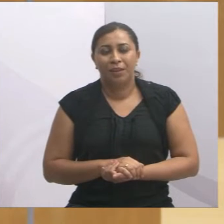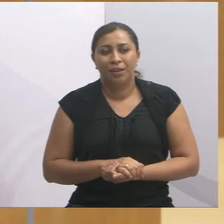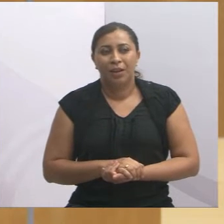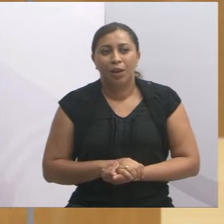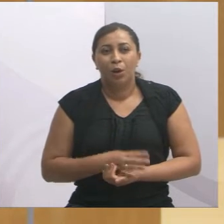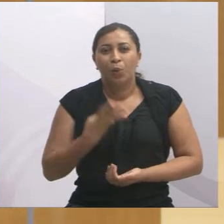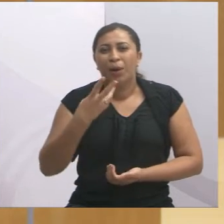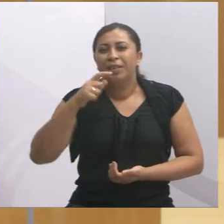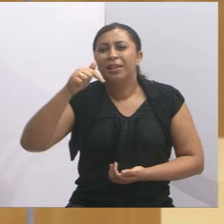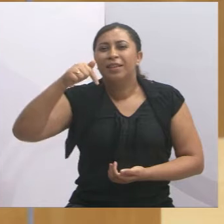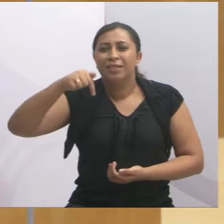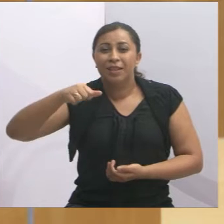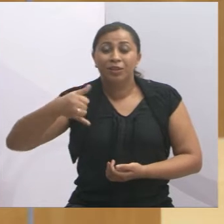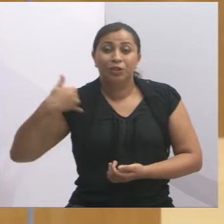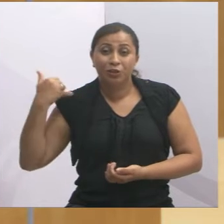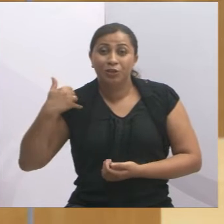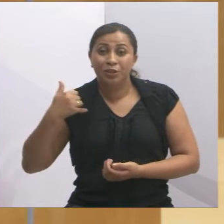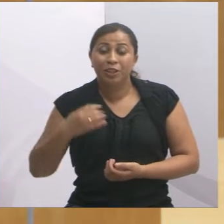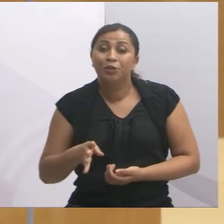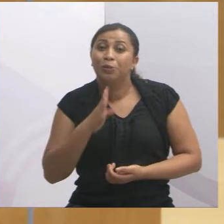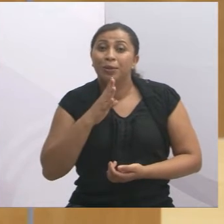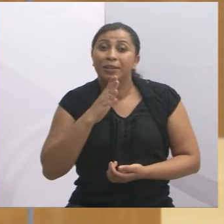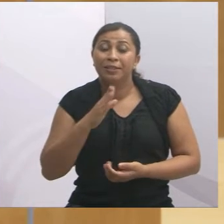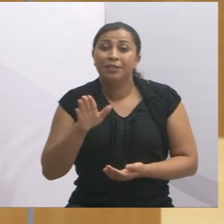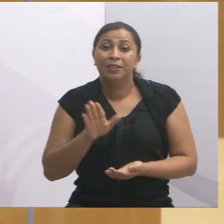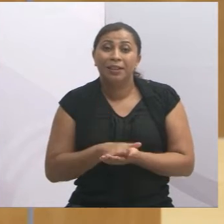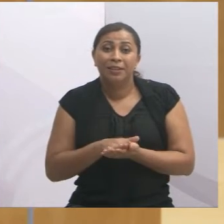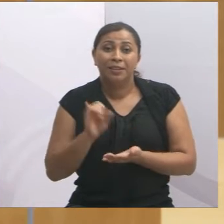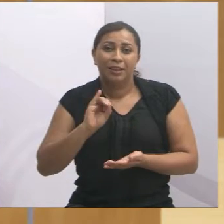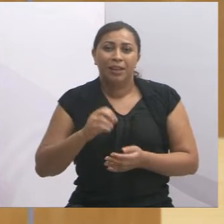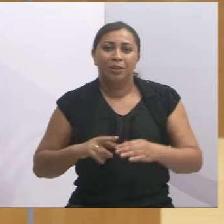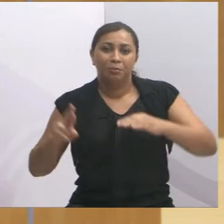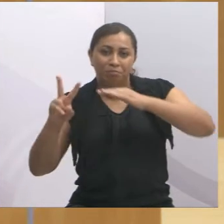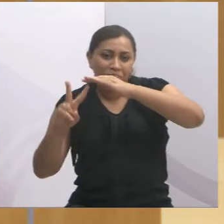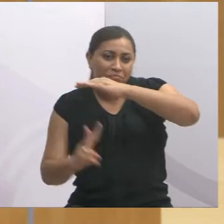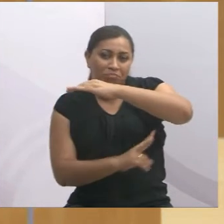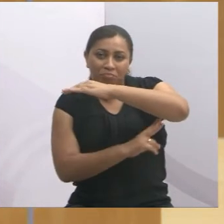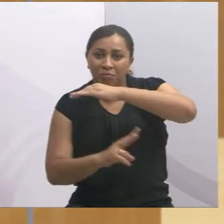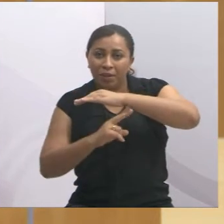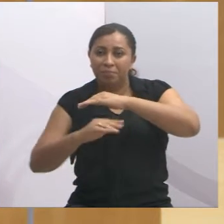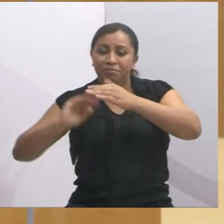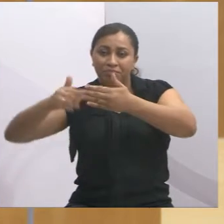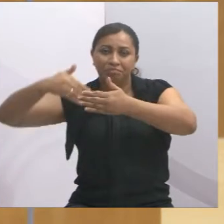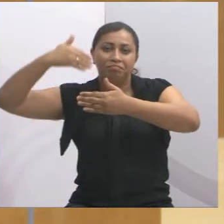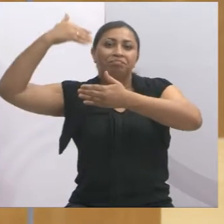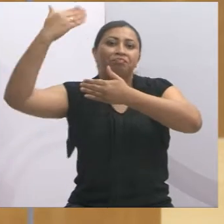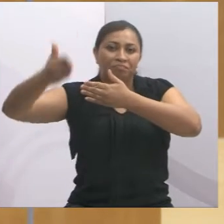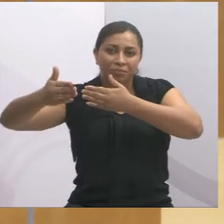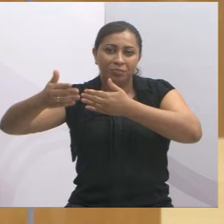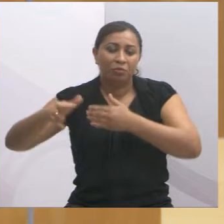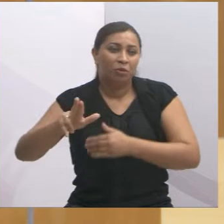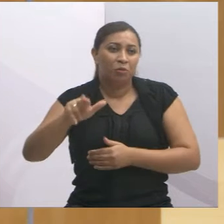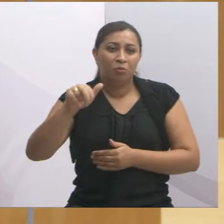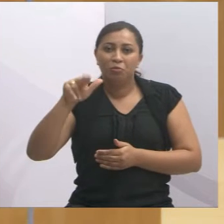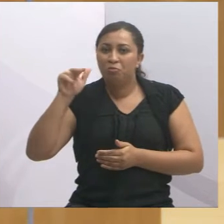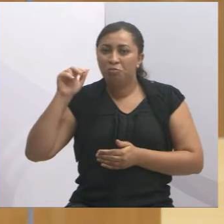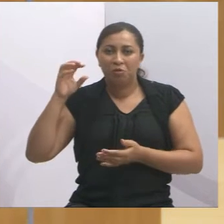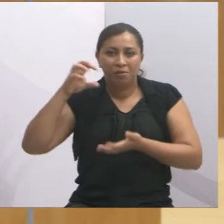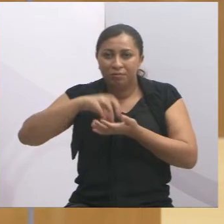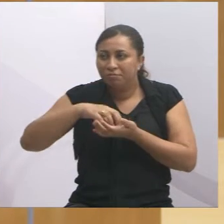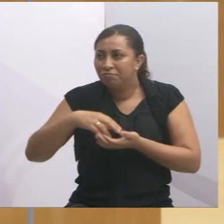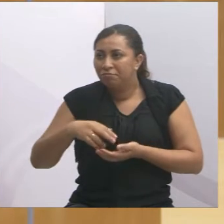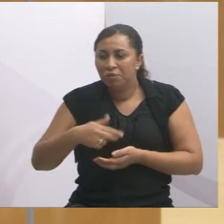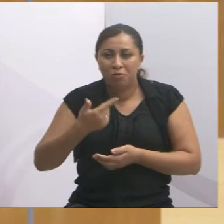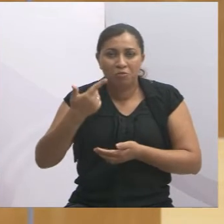onde eu moro, com 47 anos, eu só vivia para lá da ponte, eu só vivia do São João para lá, eu nunca passei para lado de cá,